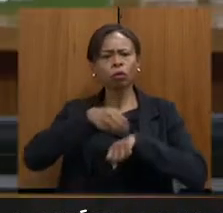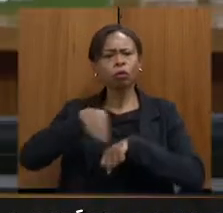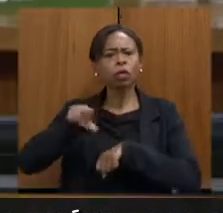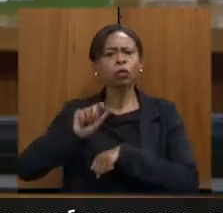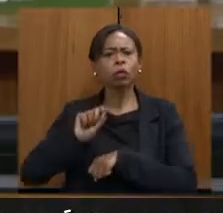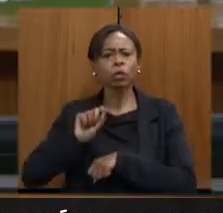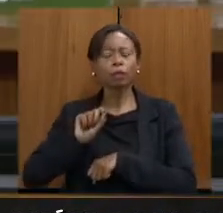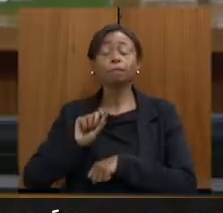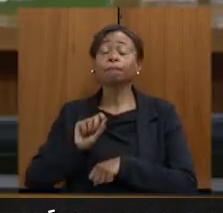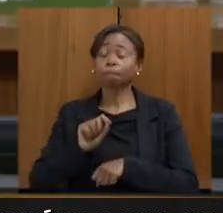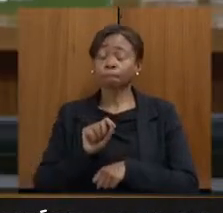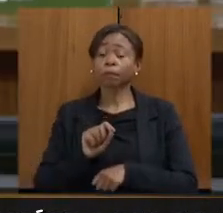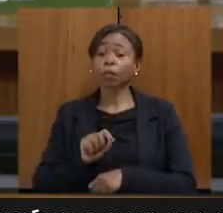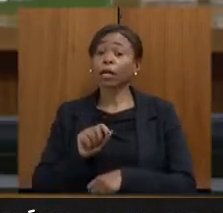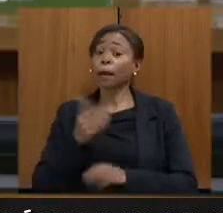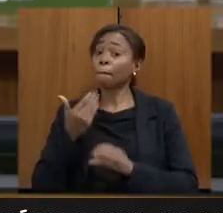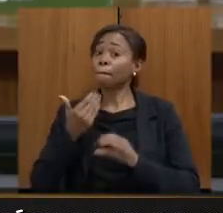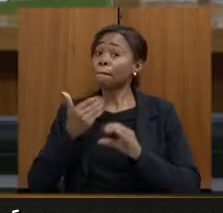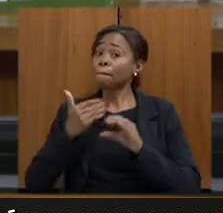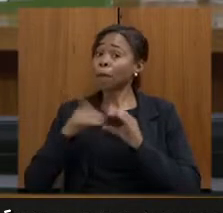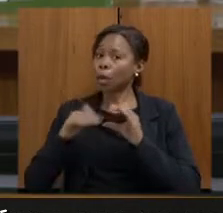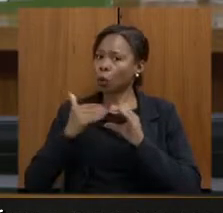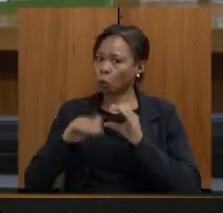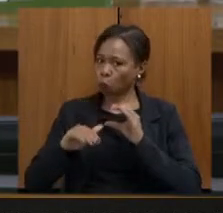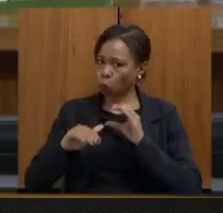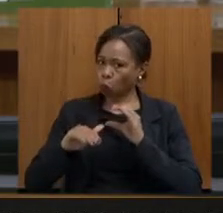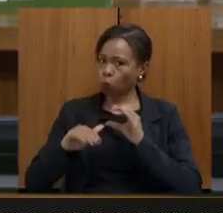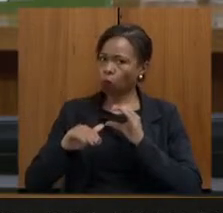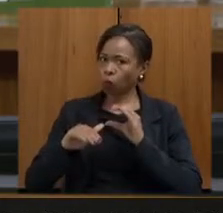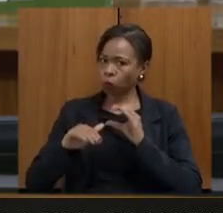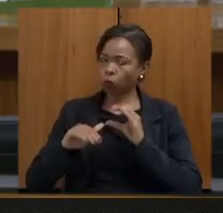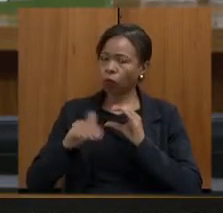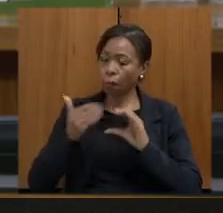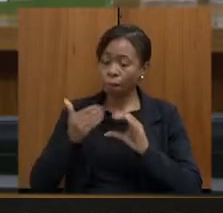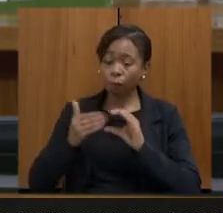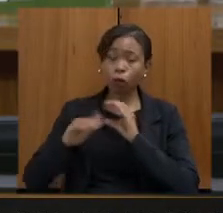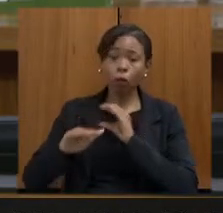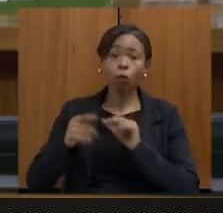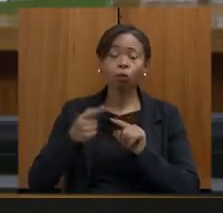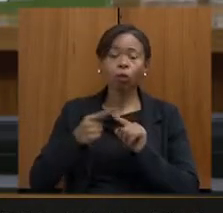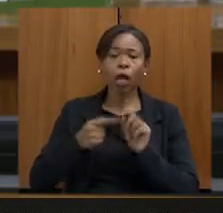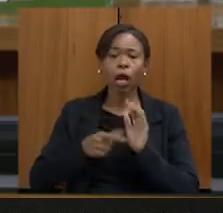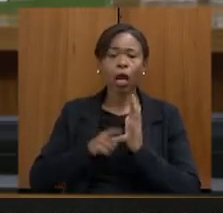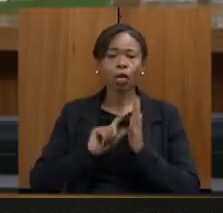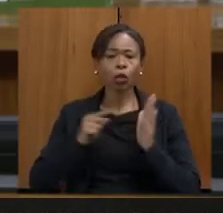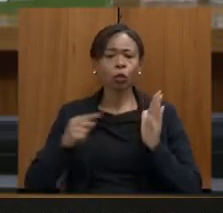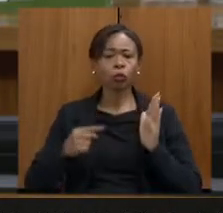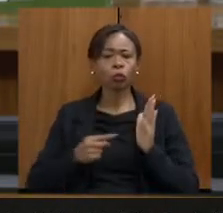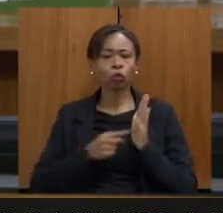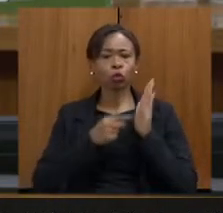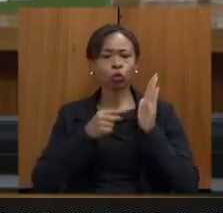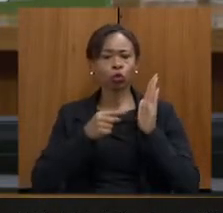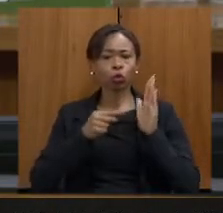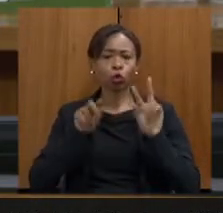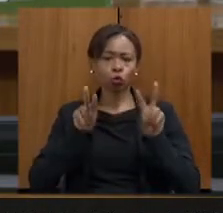Foi enviado um e-mail, que veio uma denúncia, uma denúncia ao Instituto do Patrimônio Histórico, que o